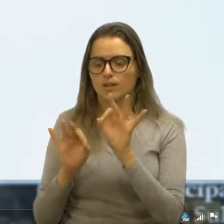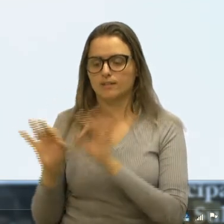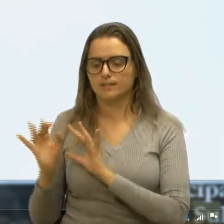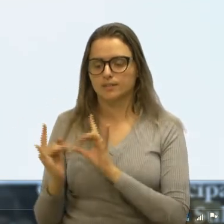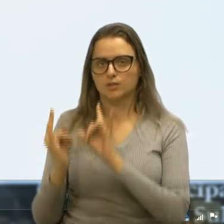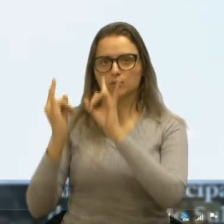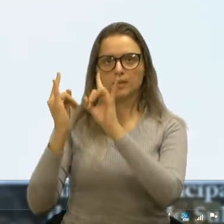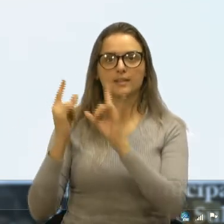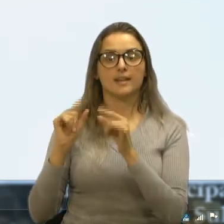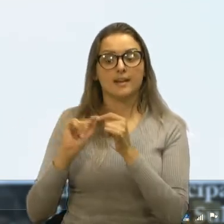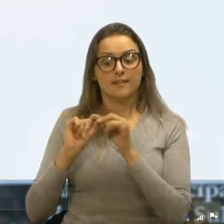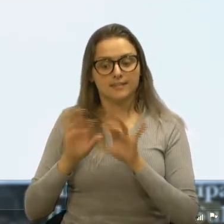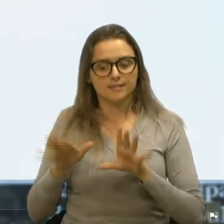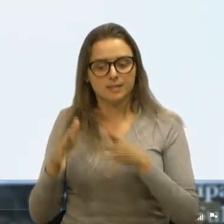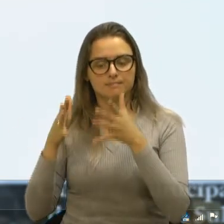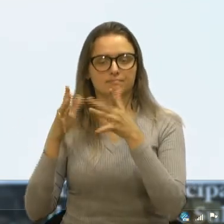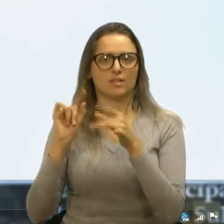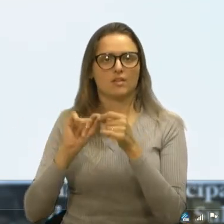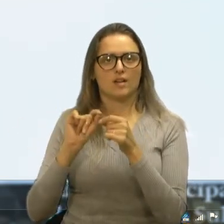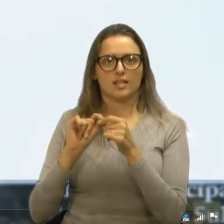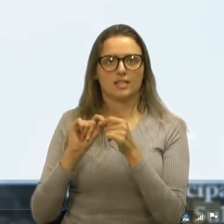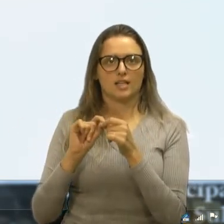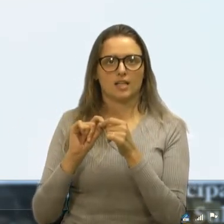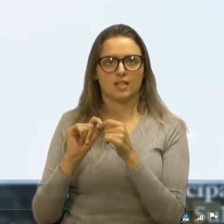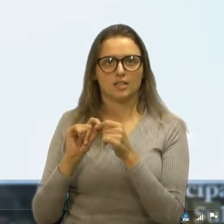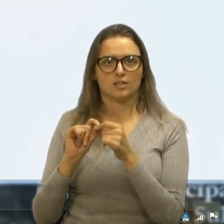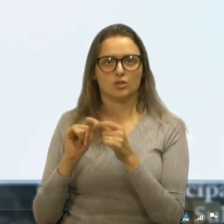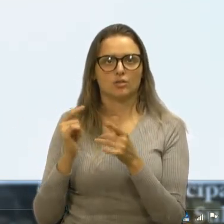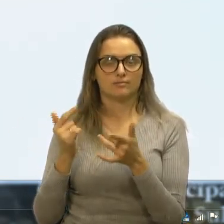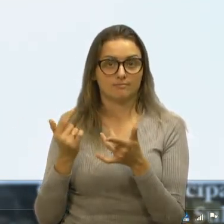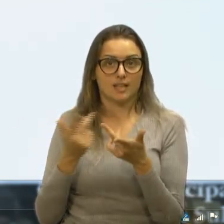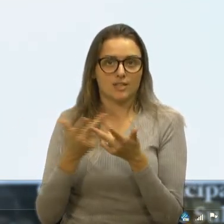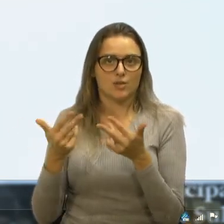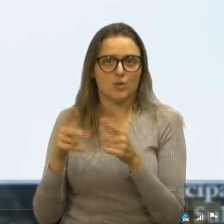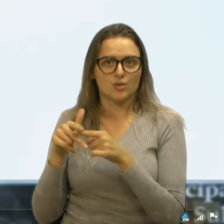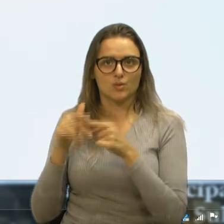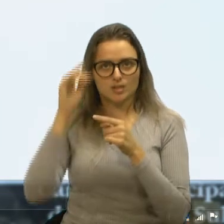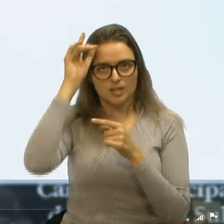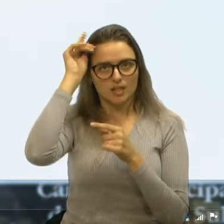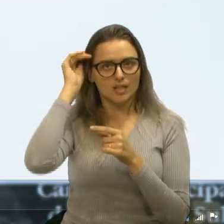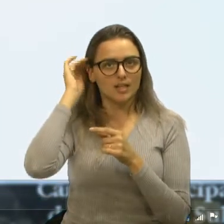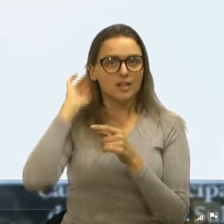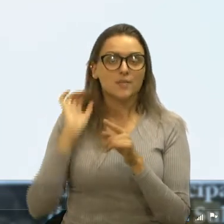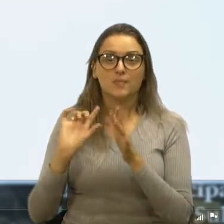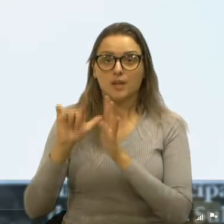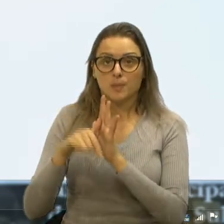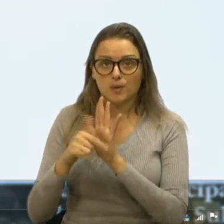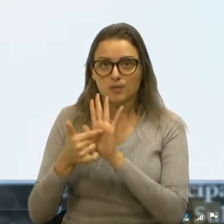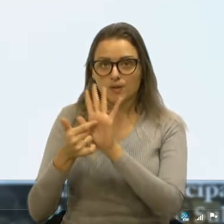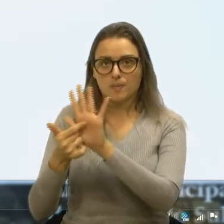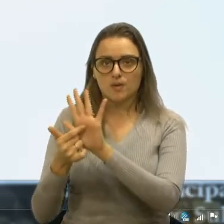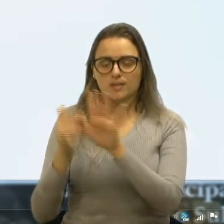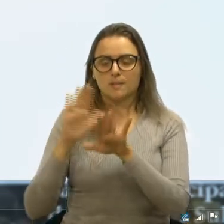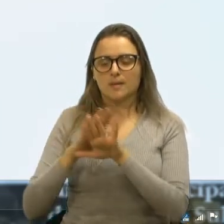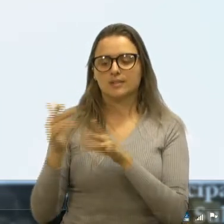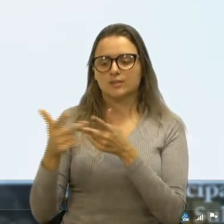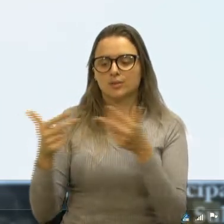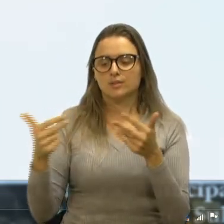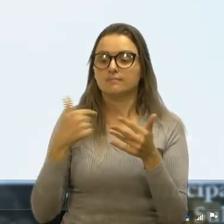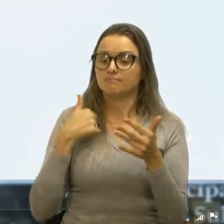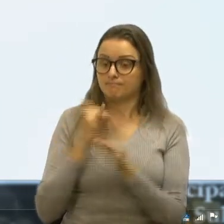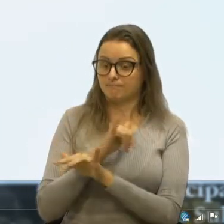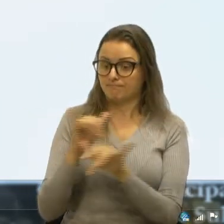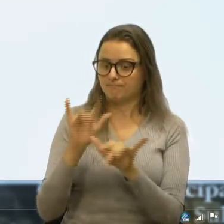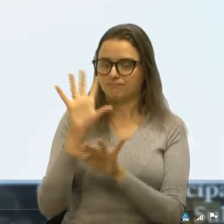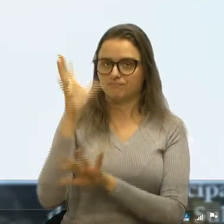dando vida, mantendo vivo, que depois vai mostrar outras fotos ali adiante, que eu já alertei que ia acontecer isso.